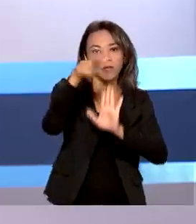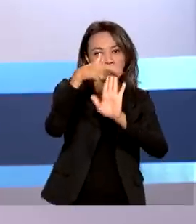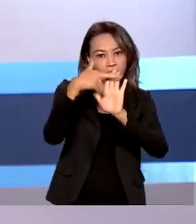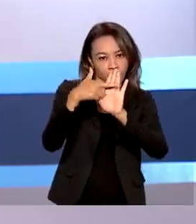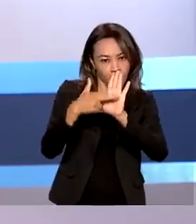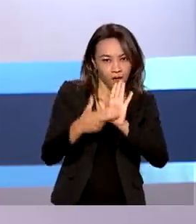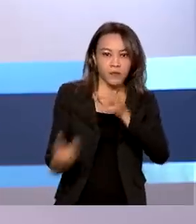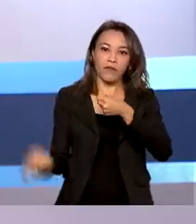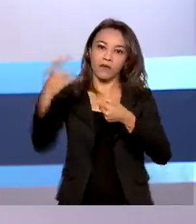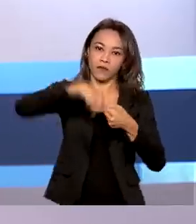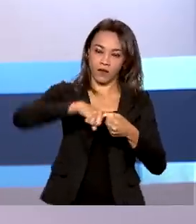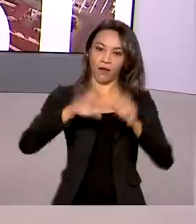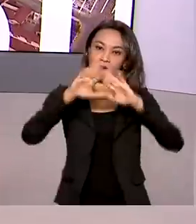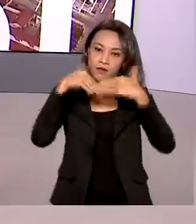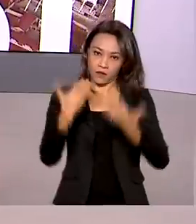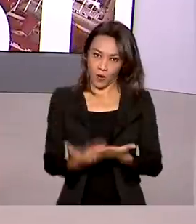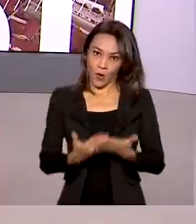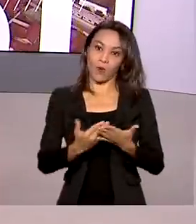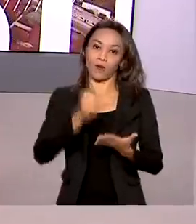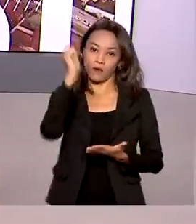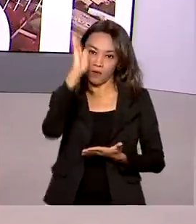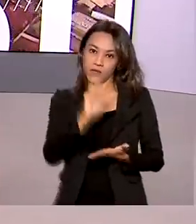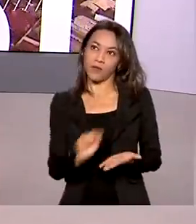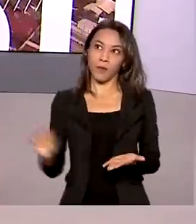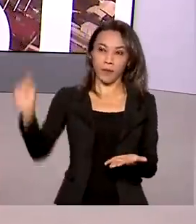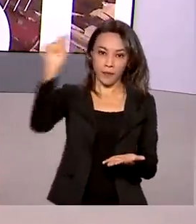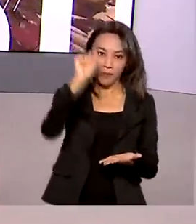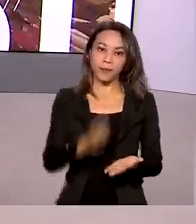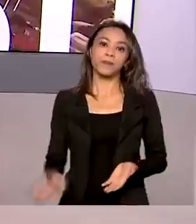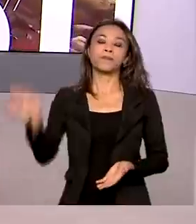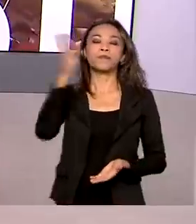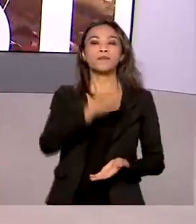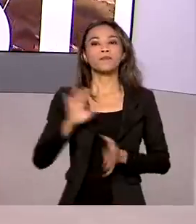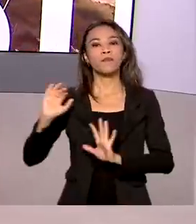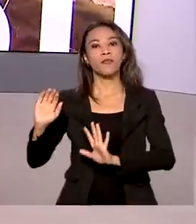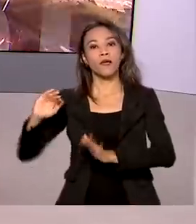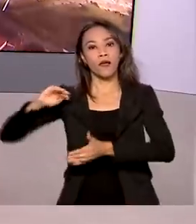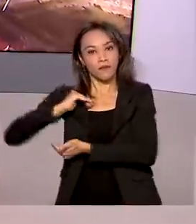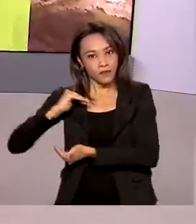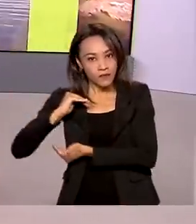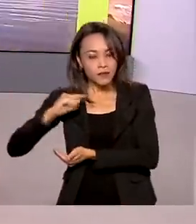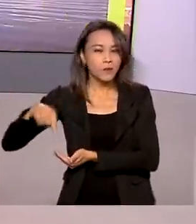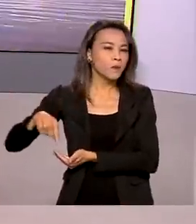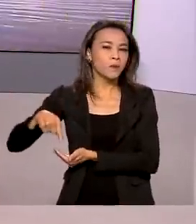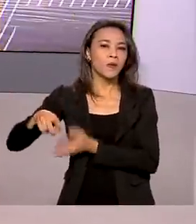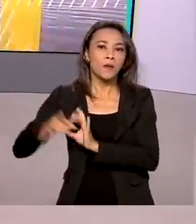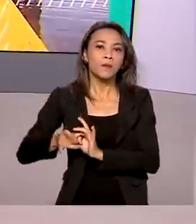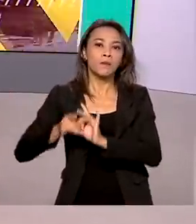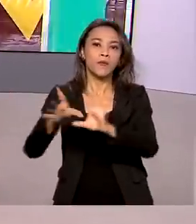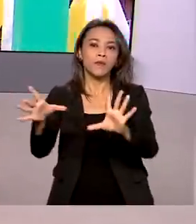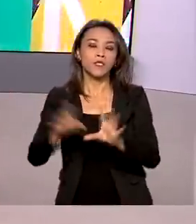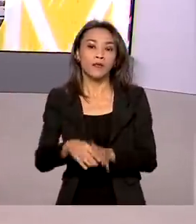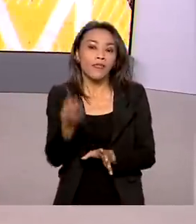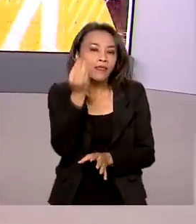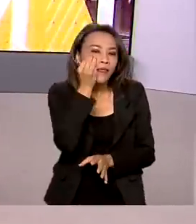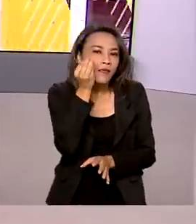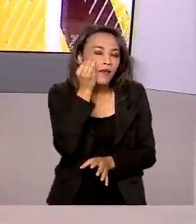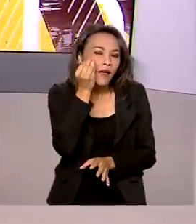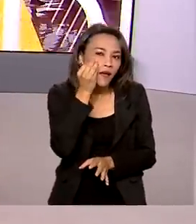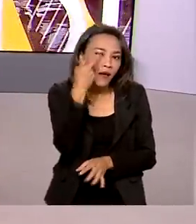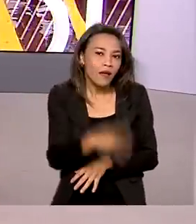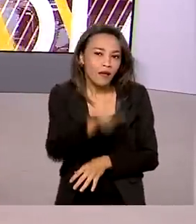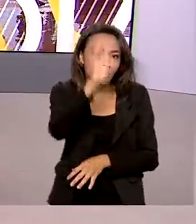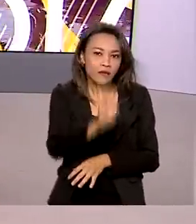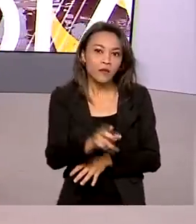presenciais em todo o país. A Agência Nacional de Vigilância Sanitária, Anvisa, autorizou testes clínicos no Brasil